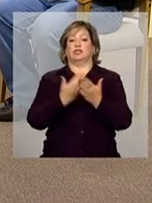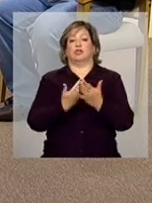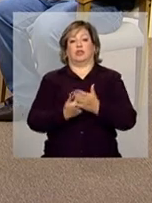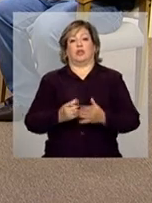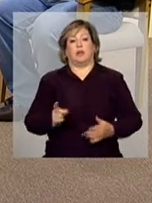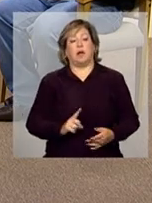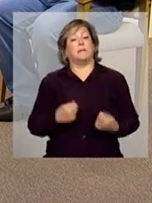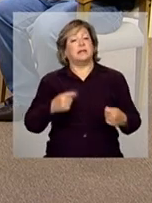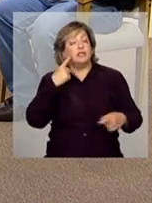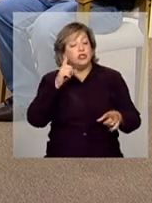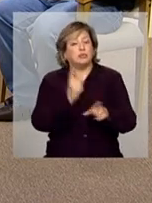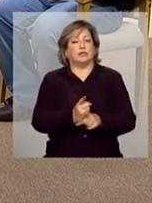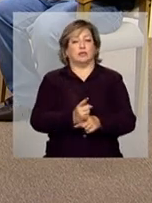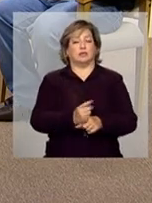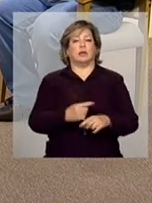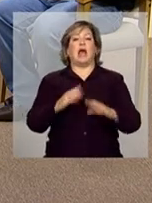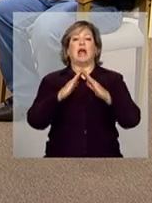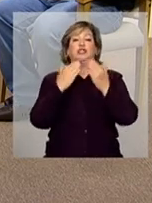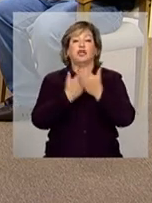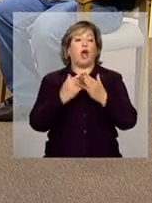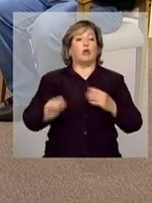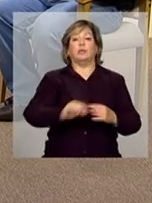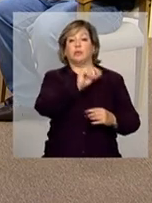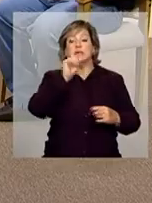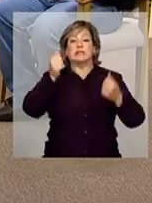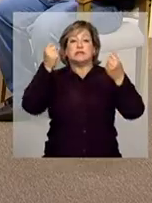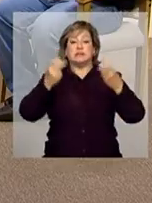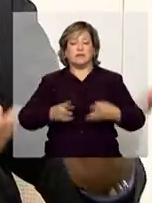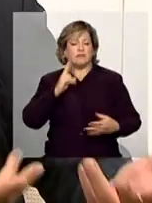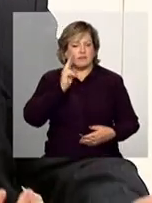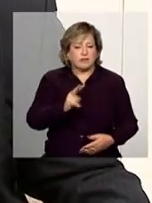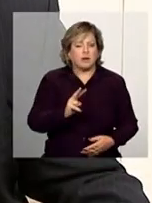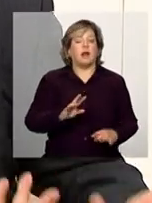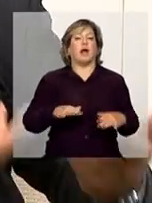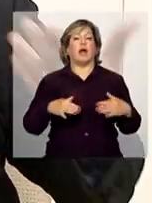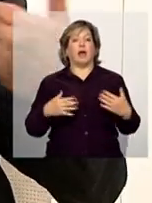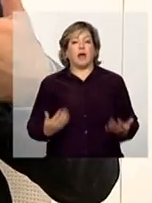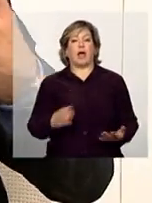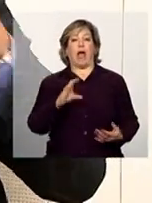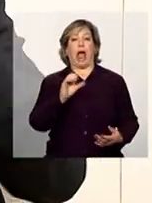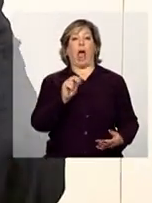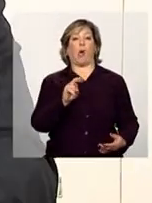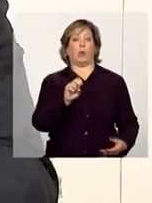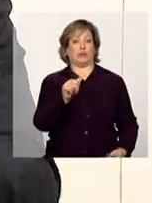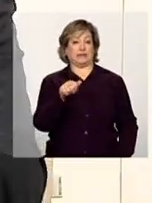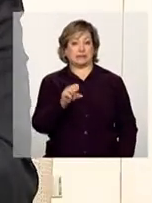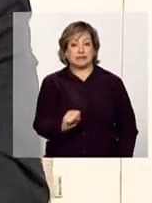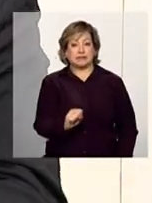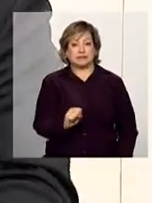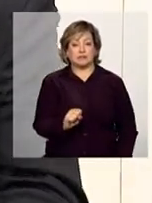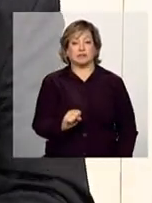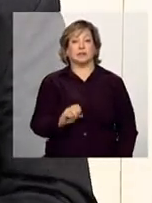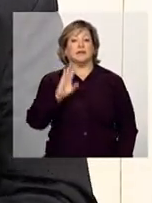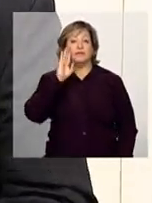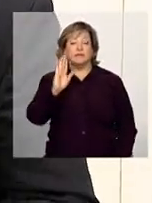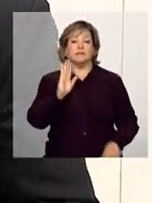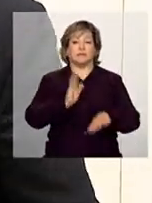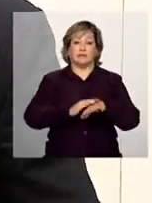indicadas pelas escolas, a gente sabe as causas que estão na governabilidade da família e que não estão.